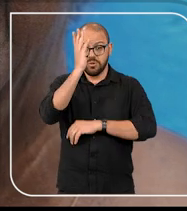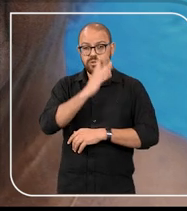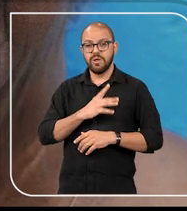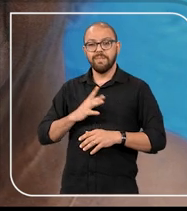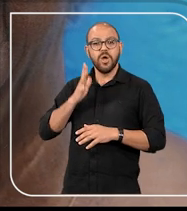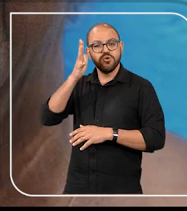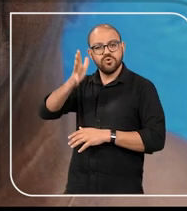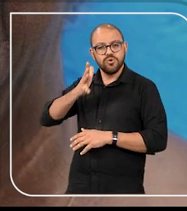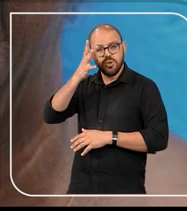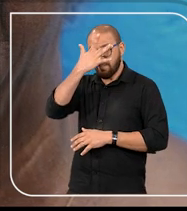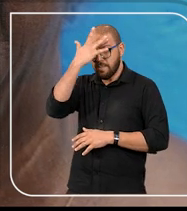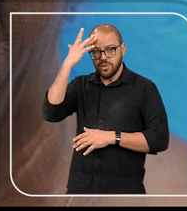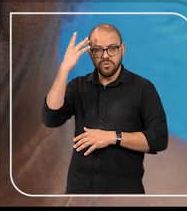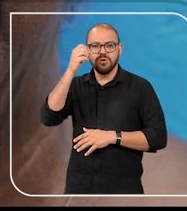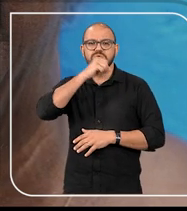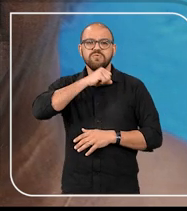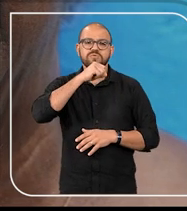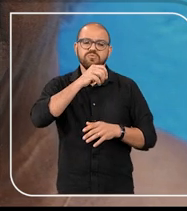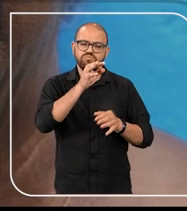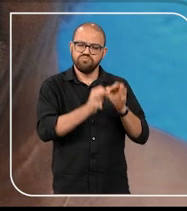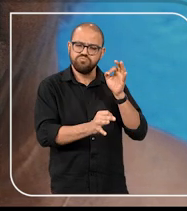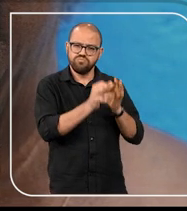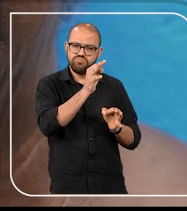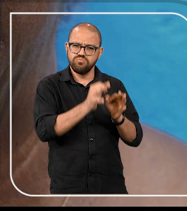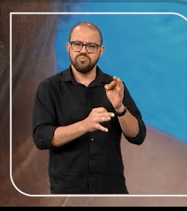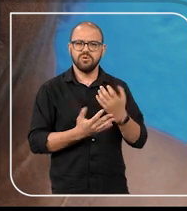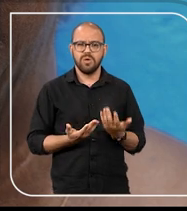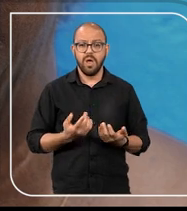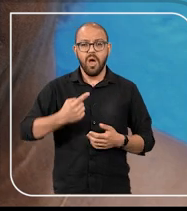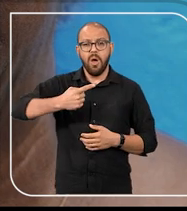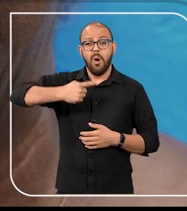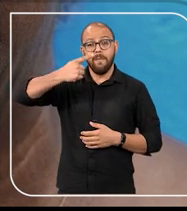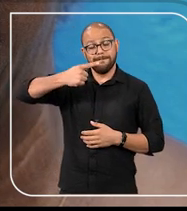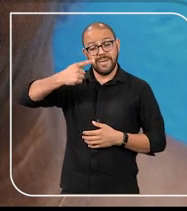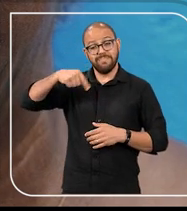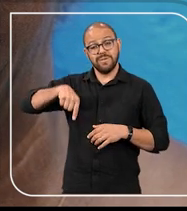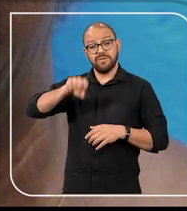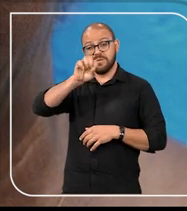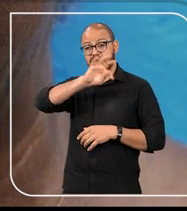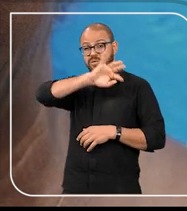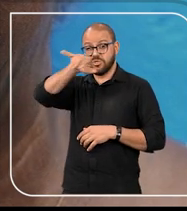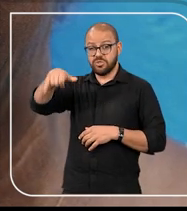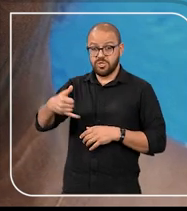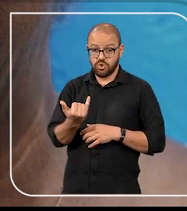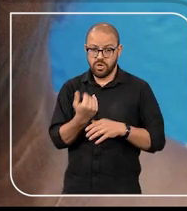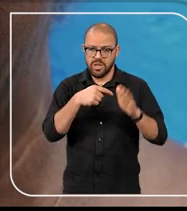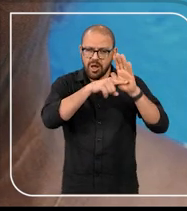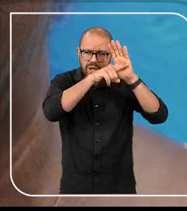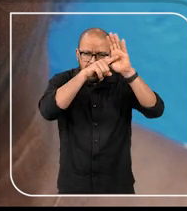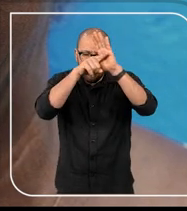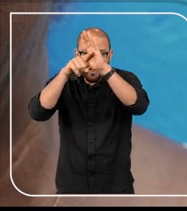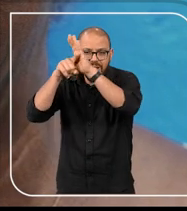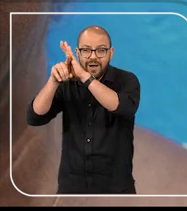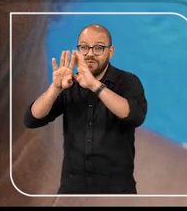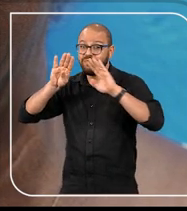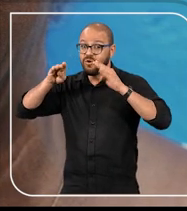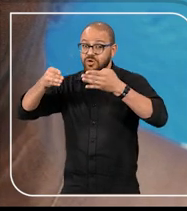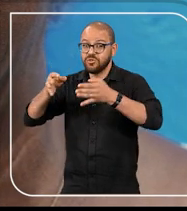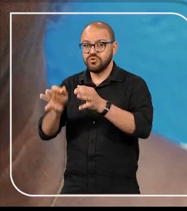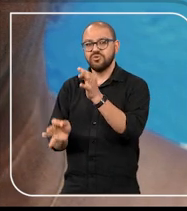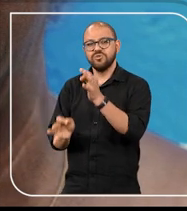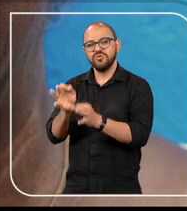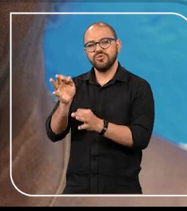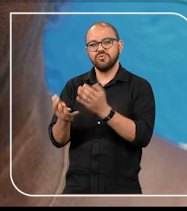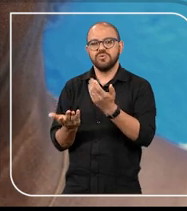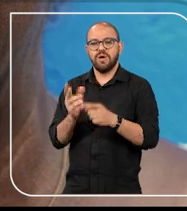realiza o simpósio Pessoa Idosa e Justiça, o primeiro evento no STJ a analisar com